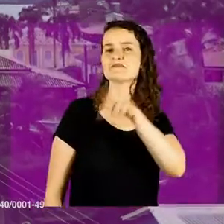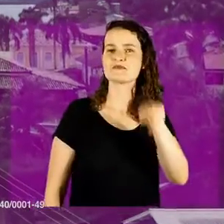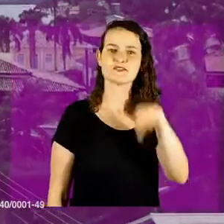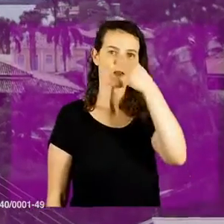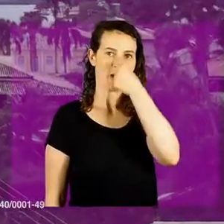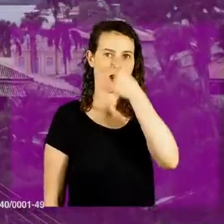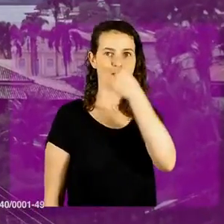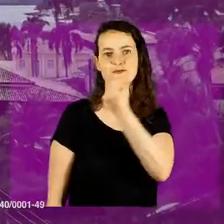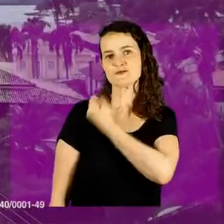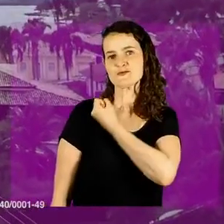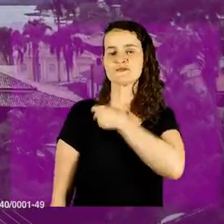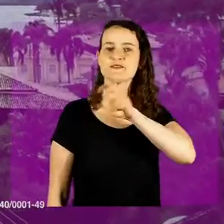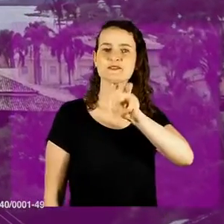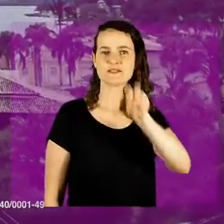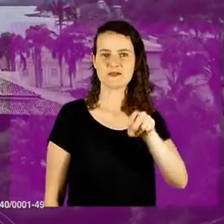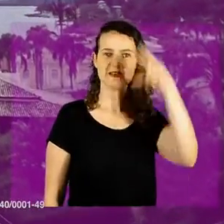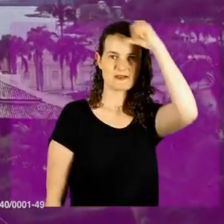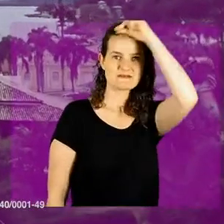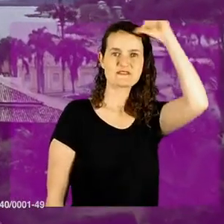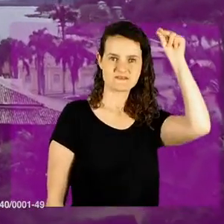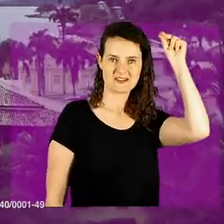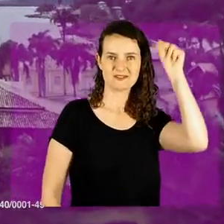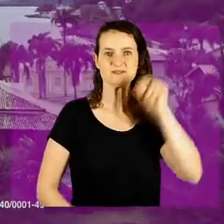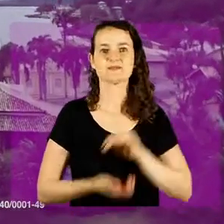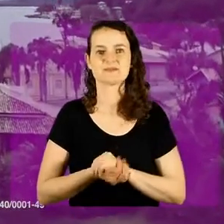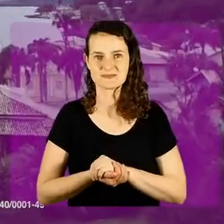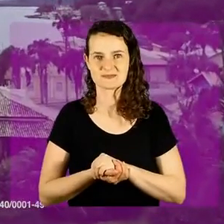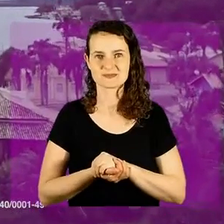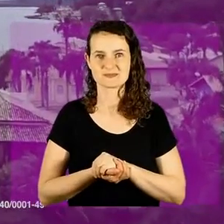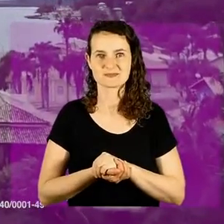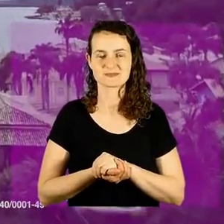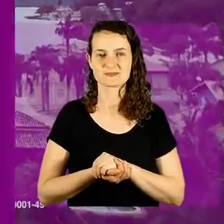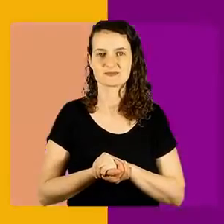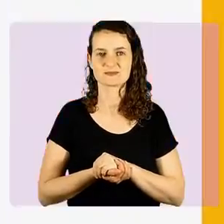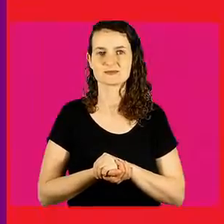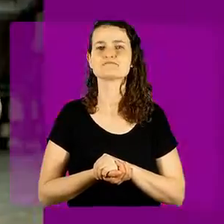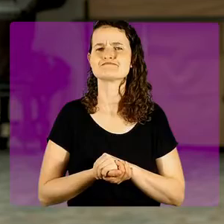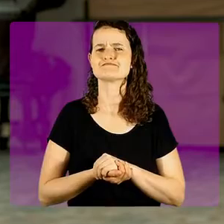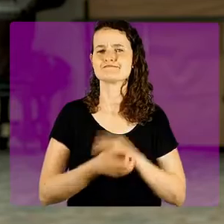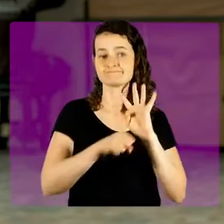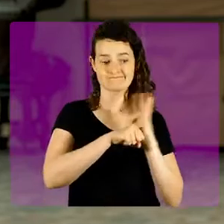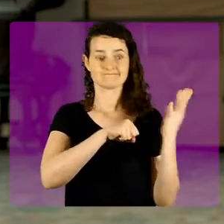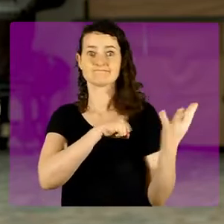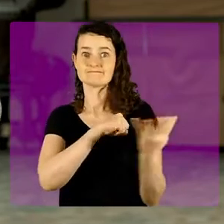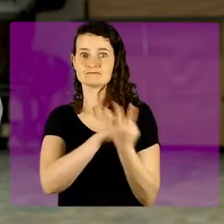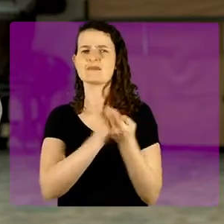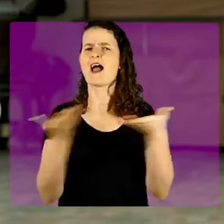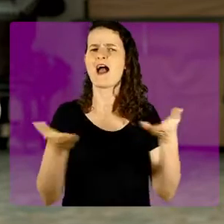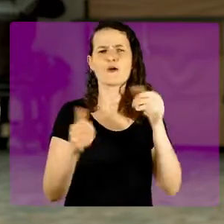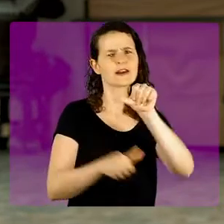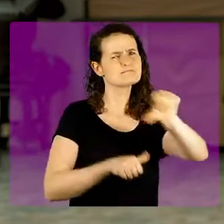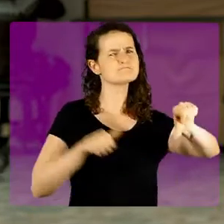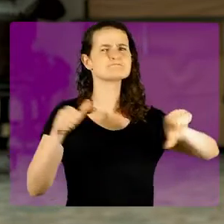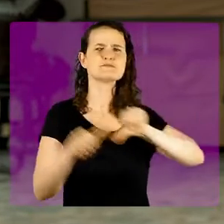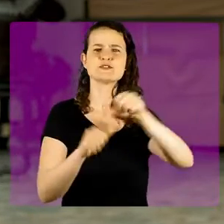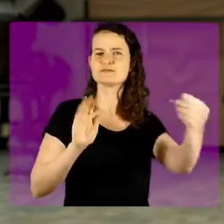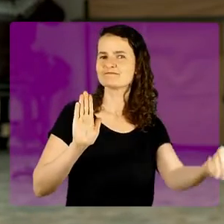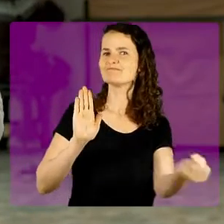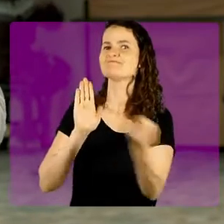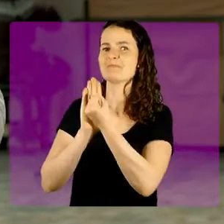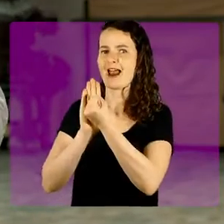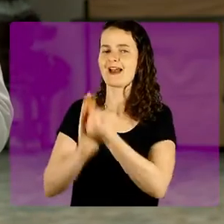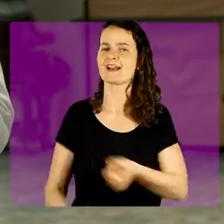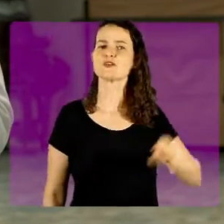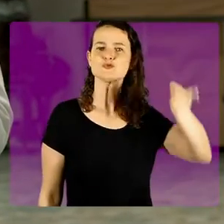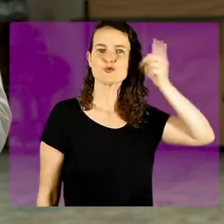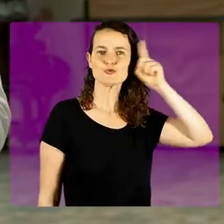Professor Elson 50, prefeito, vice Lino Pérez. O coronavírus deixará mudanças gravadas